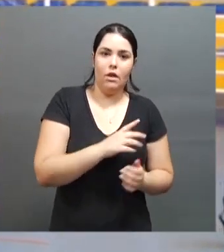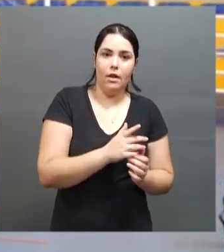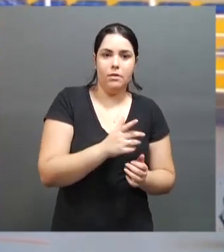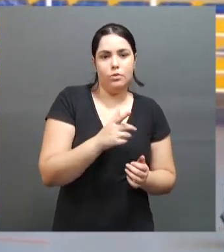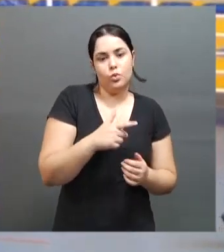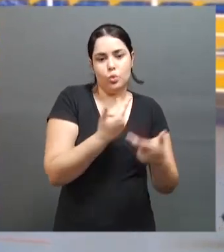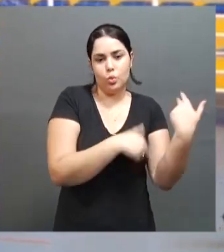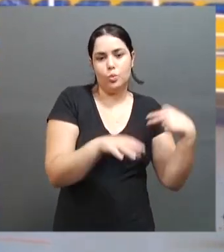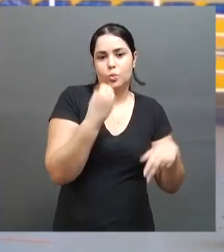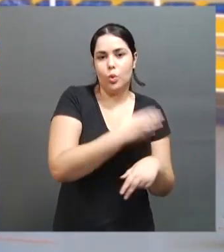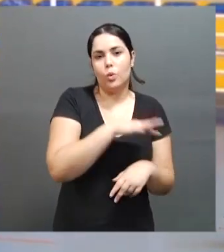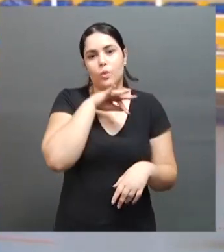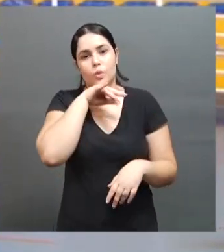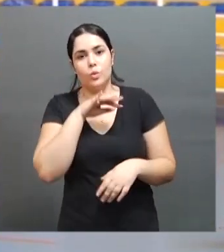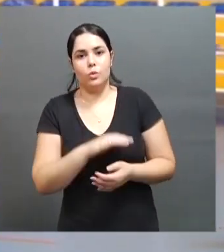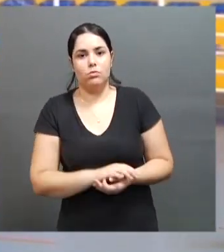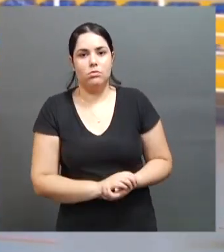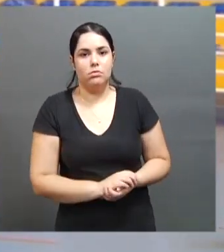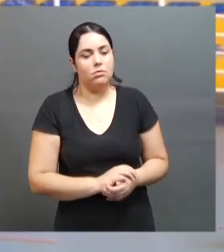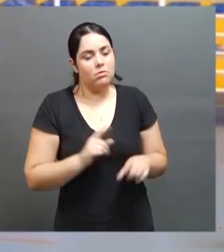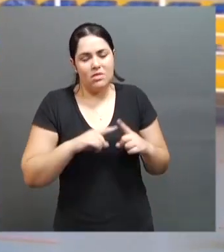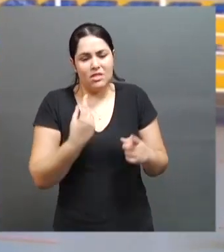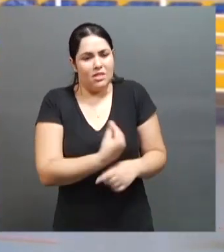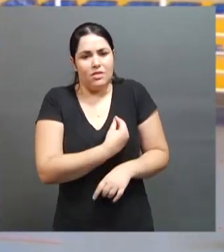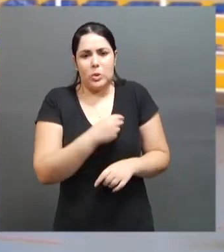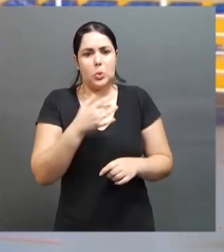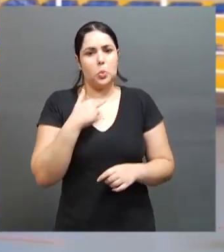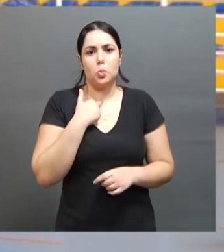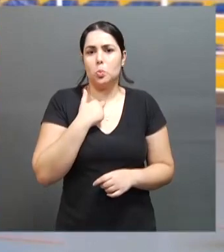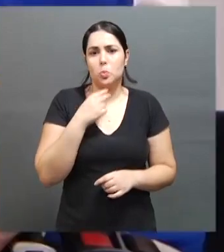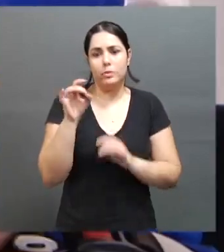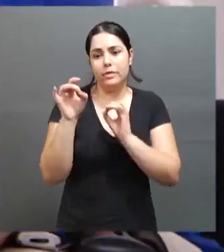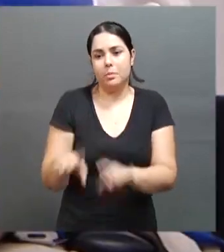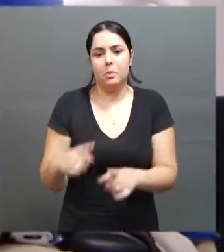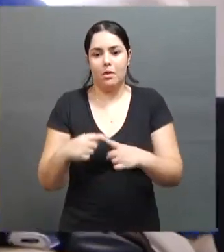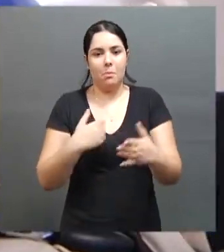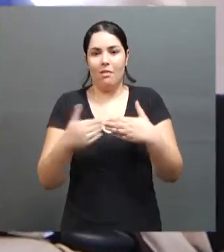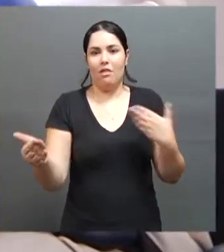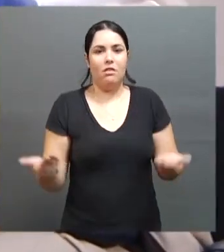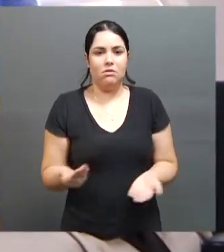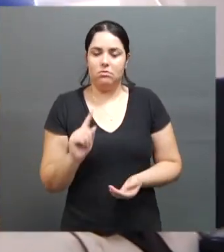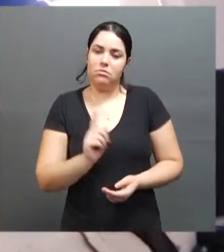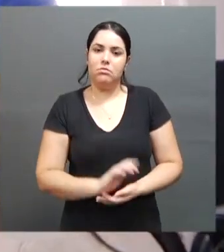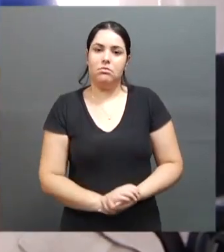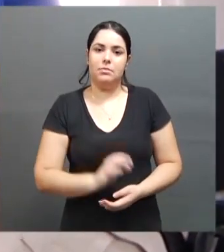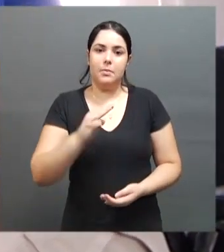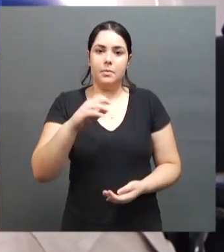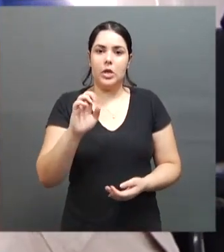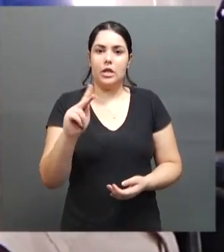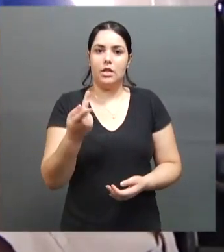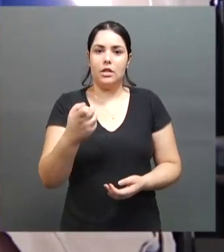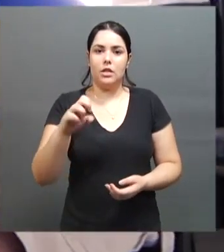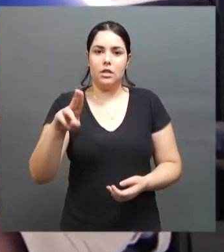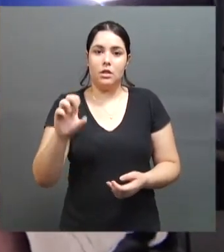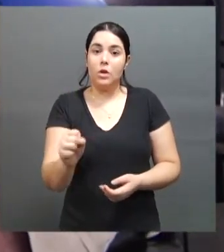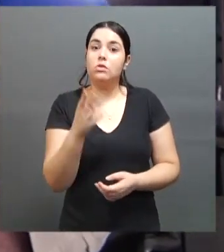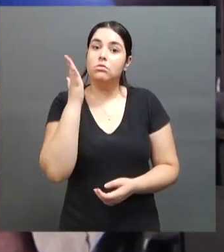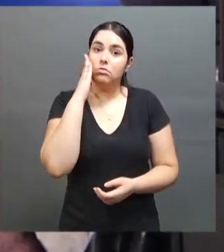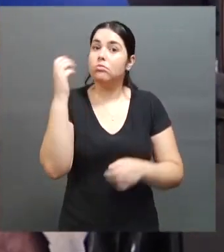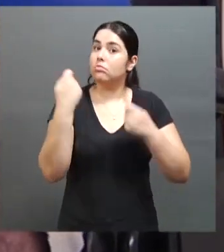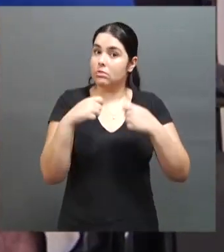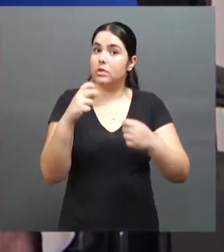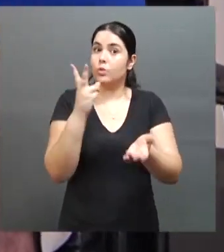derrotas do que vitórias. Mas isso é a vida. A gente não pode desistir porque perdeu. Agora o Matheus sabe que o foco é não parar.